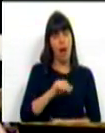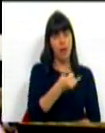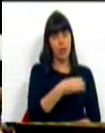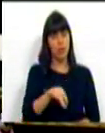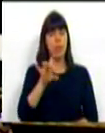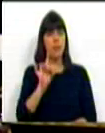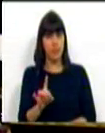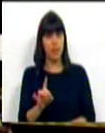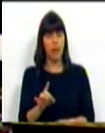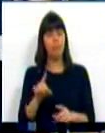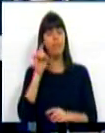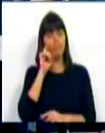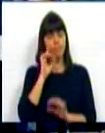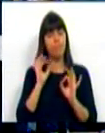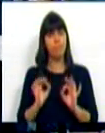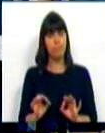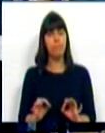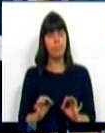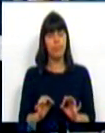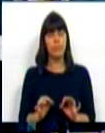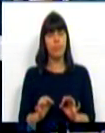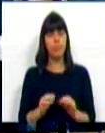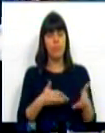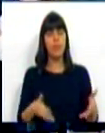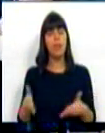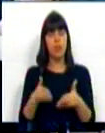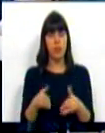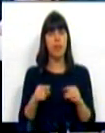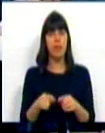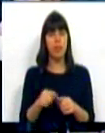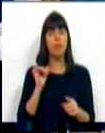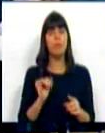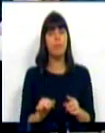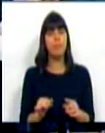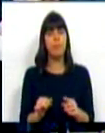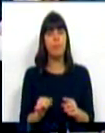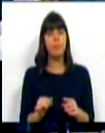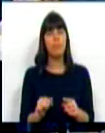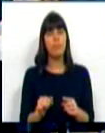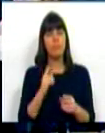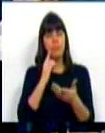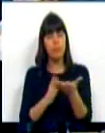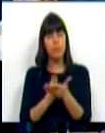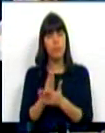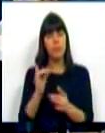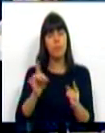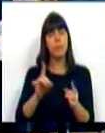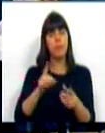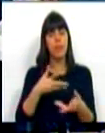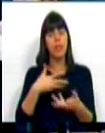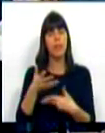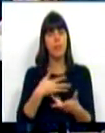2006, asseguramos uma estratégia de contínuo e sistemático